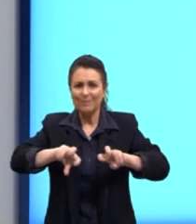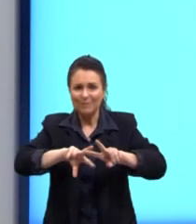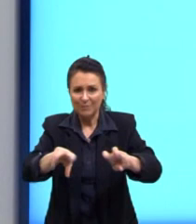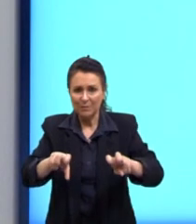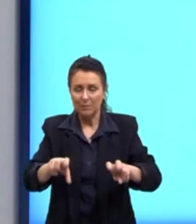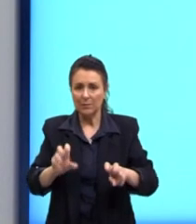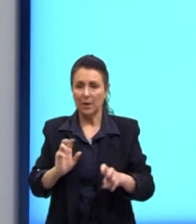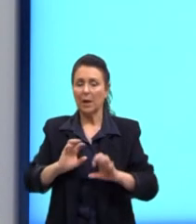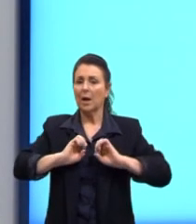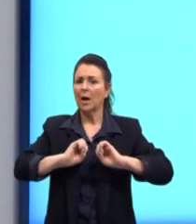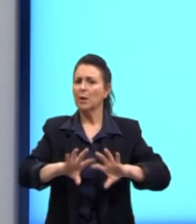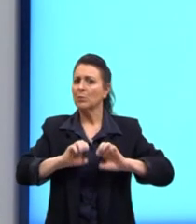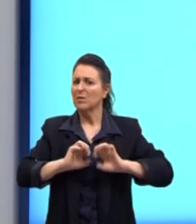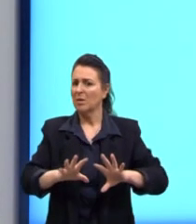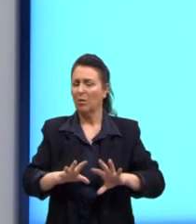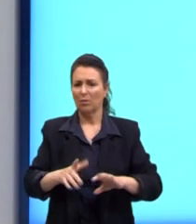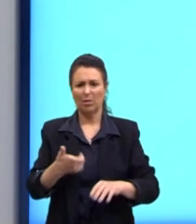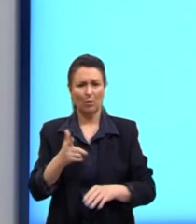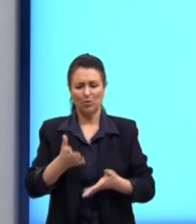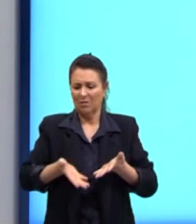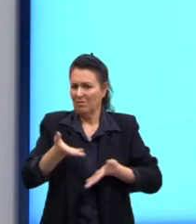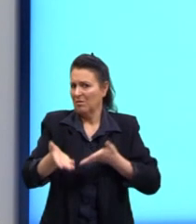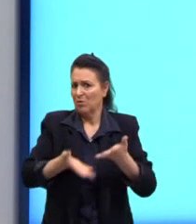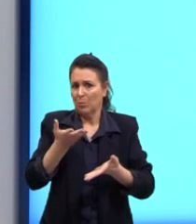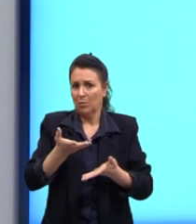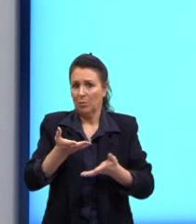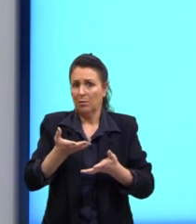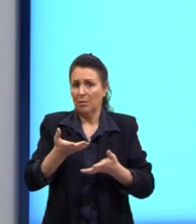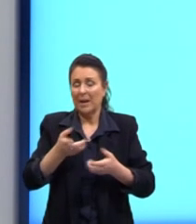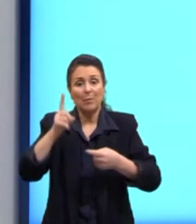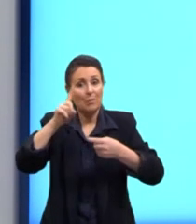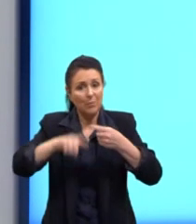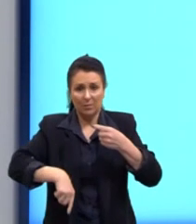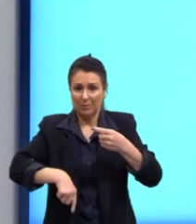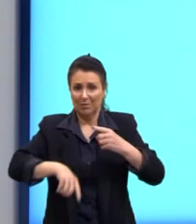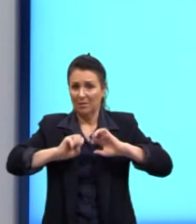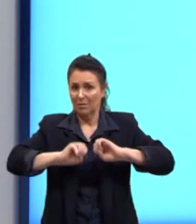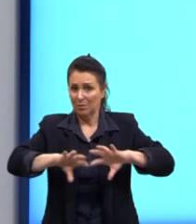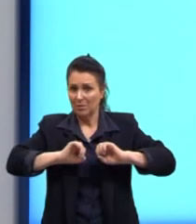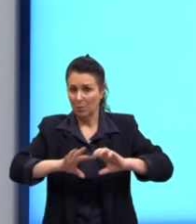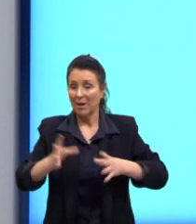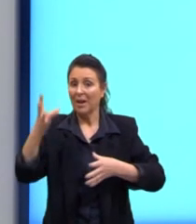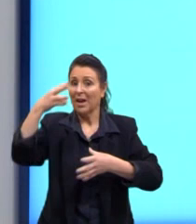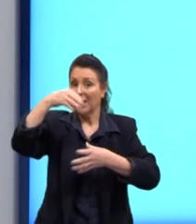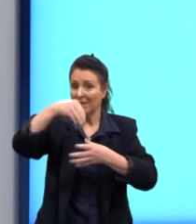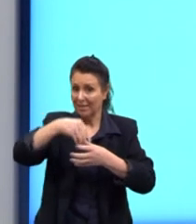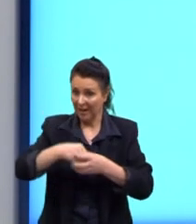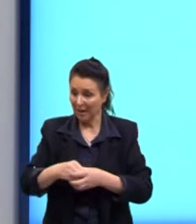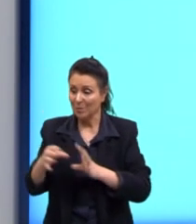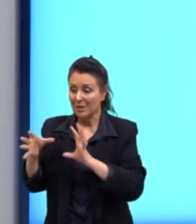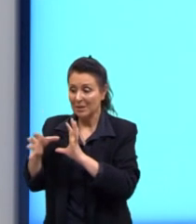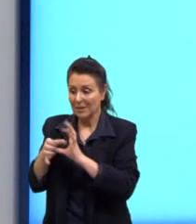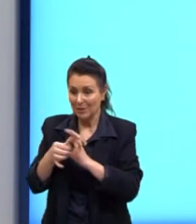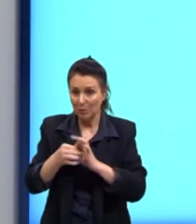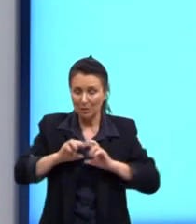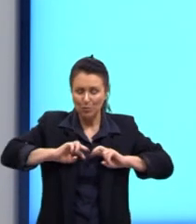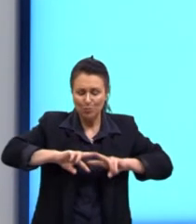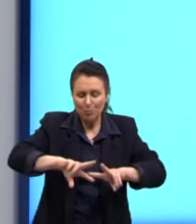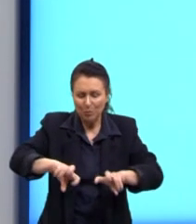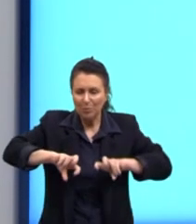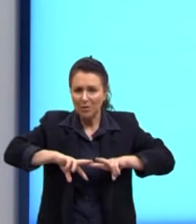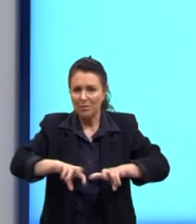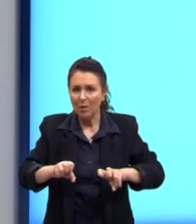não só era desestimulada, como era proibida. É dentro desse contexto exploratório